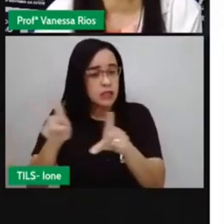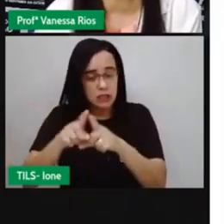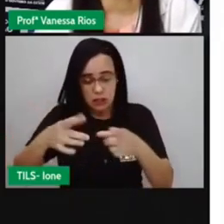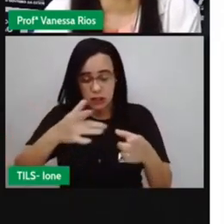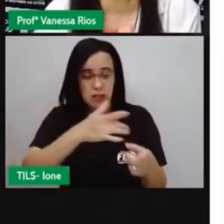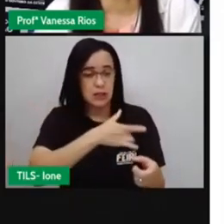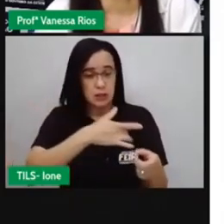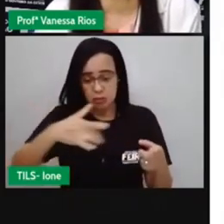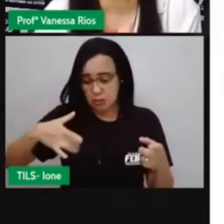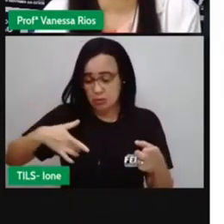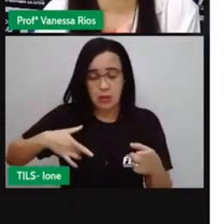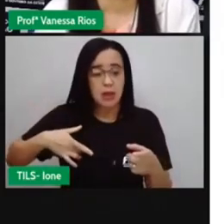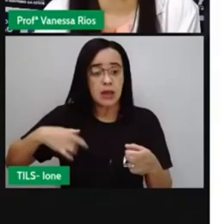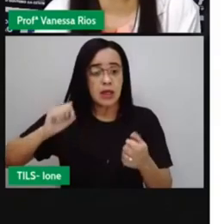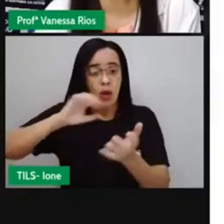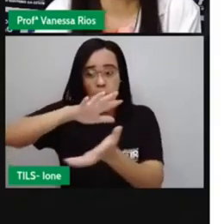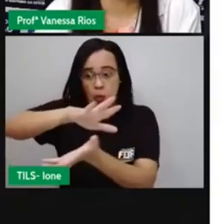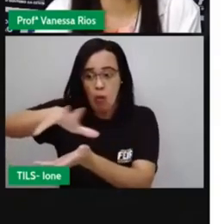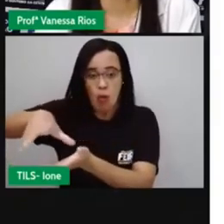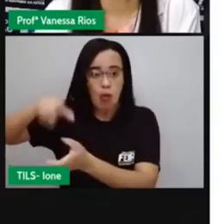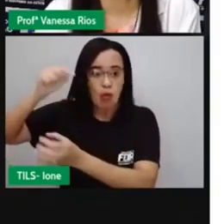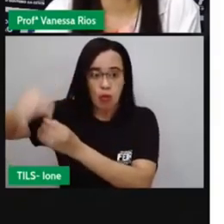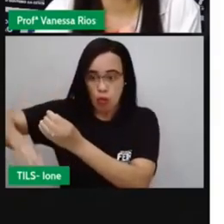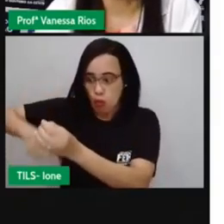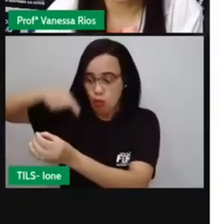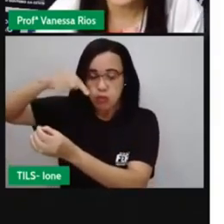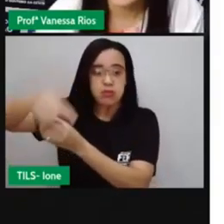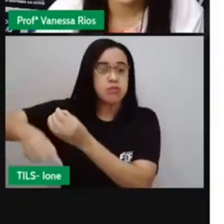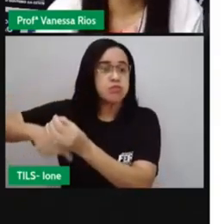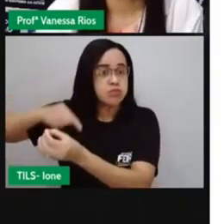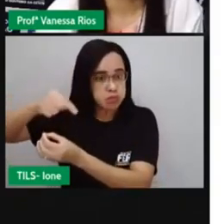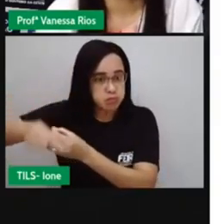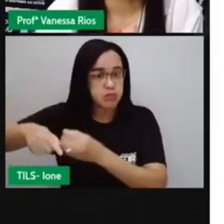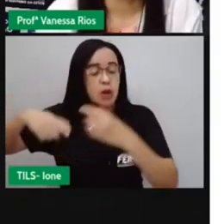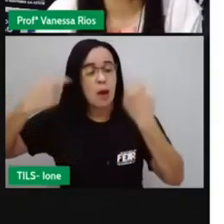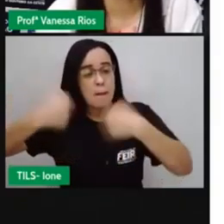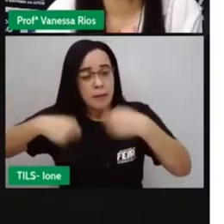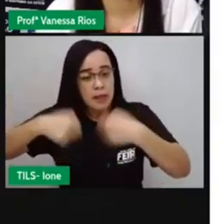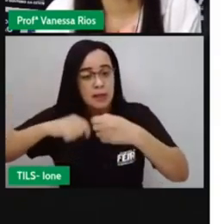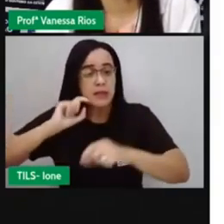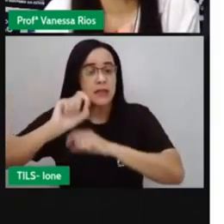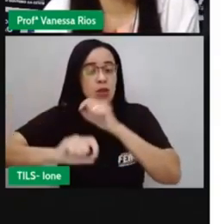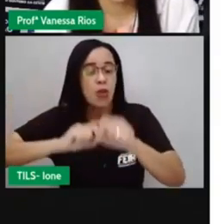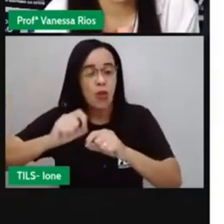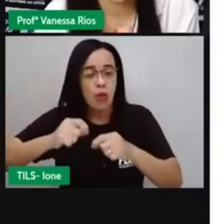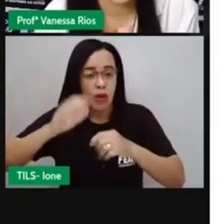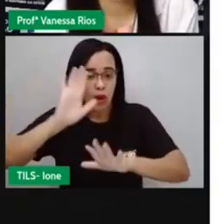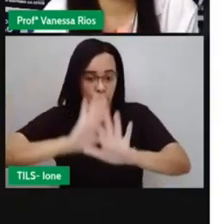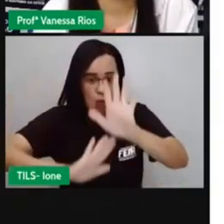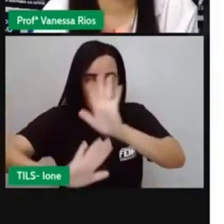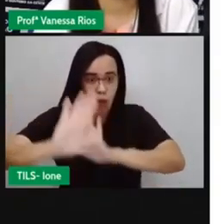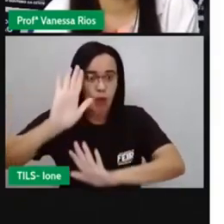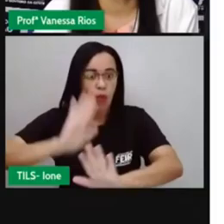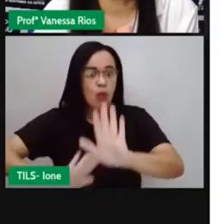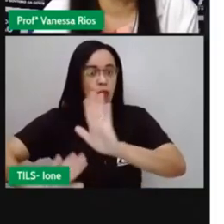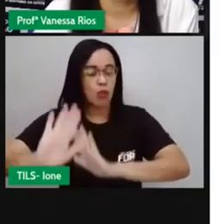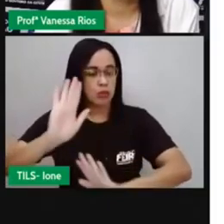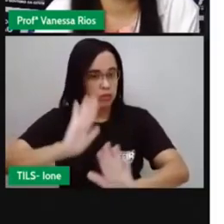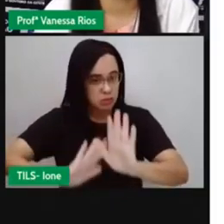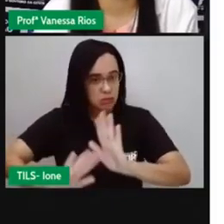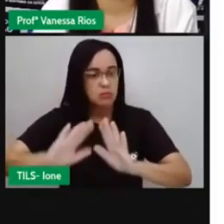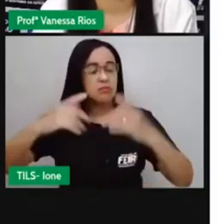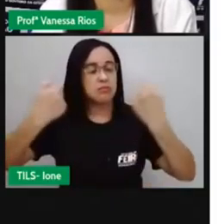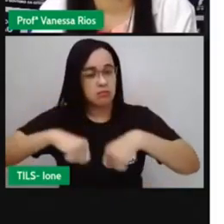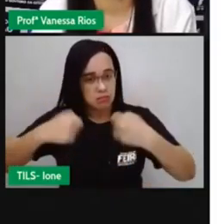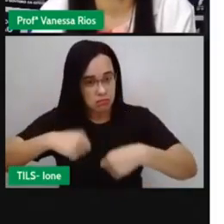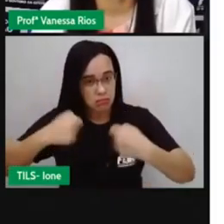E que o planeta precisa ter muito cuidado e equilíbrio pra tratar todas as situações que envolvem, né?